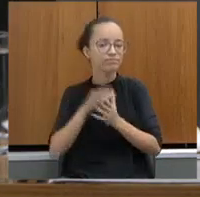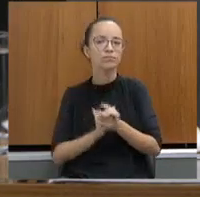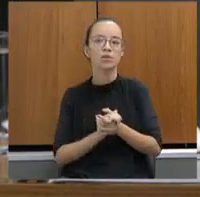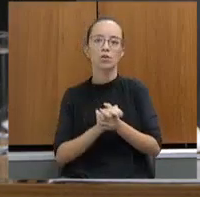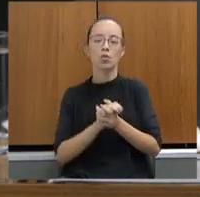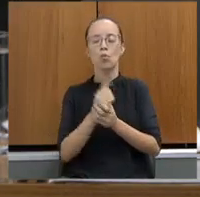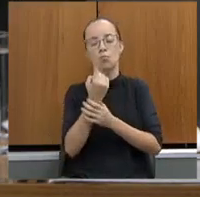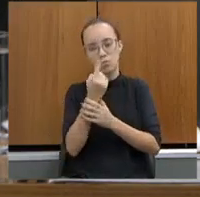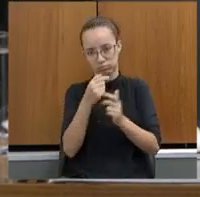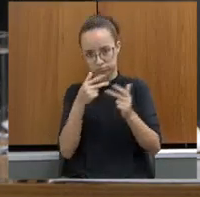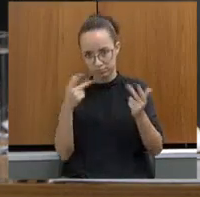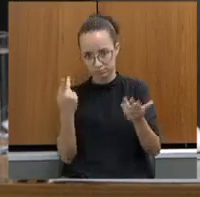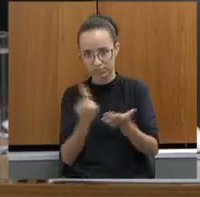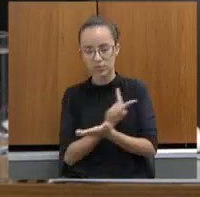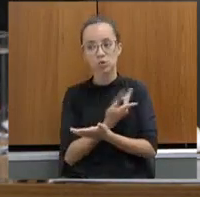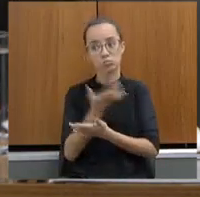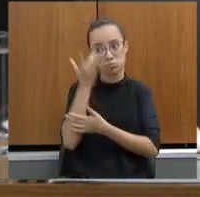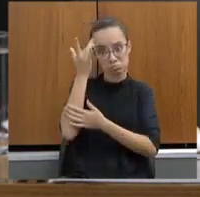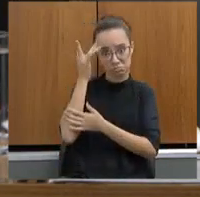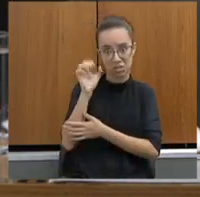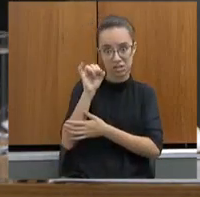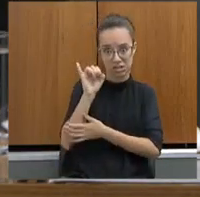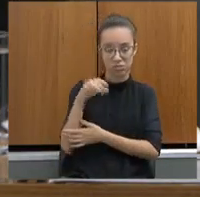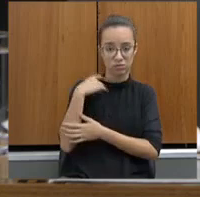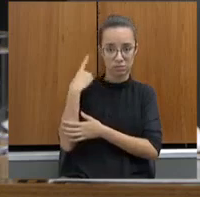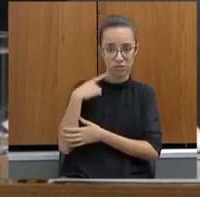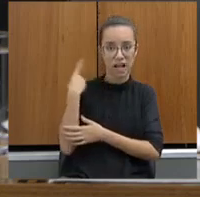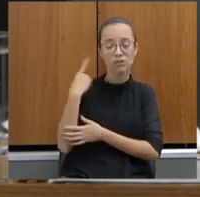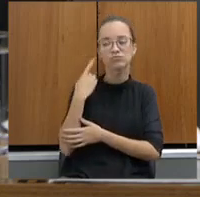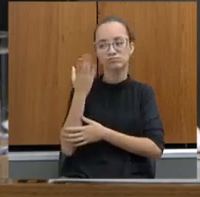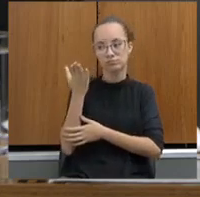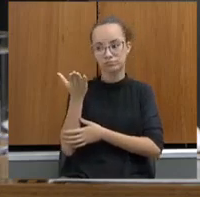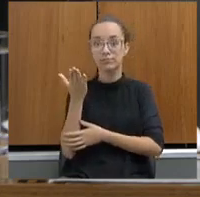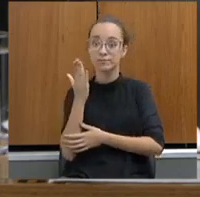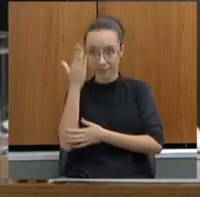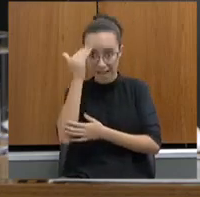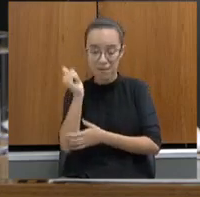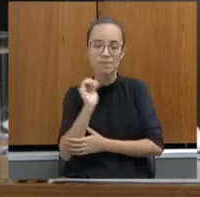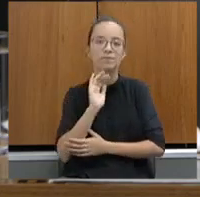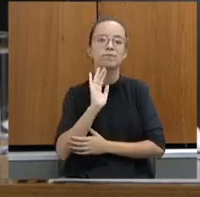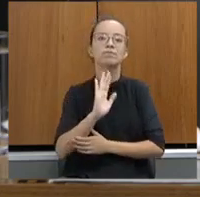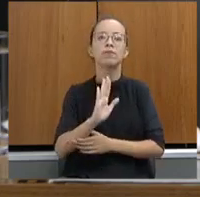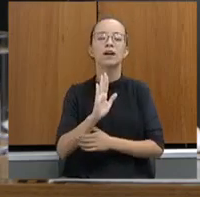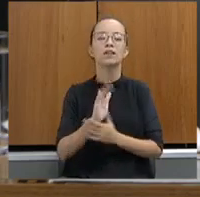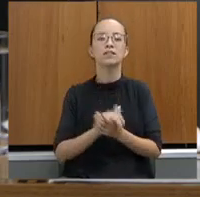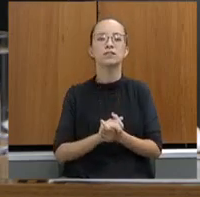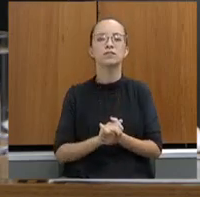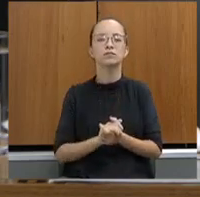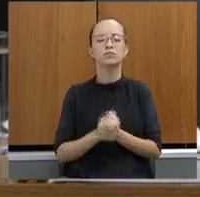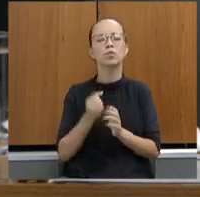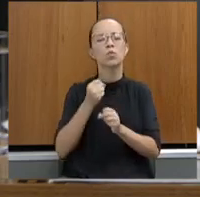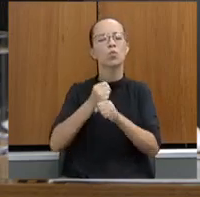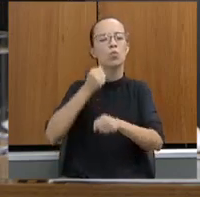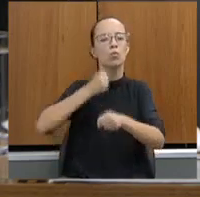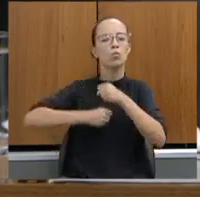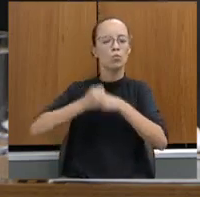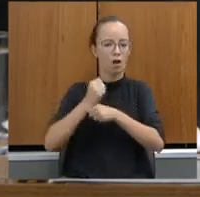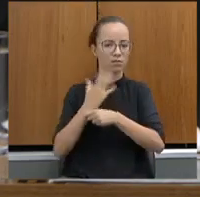aconteceu, não sei se o sargento Rodrigues, o deputado sargento Rodrigues soube disso, durante o ano passado,